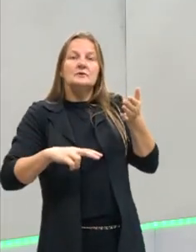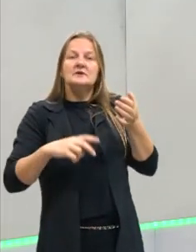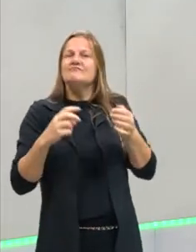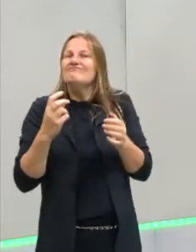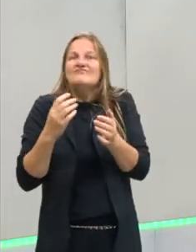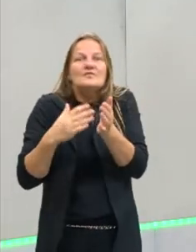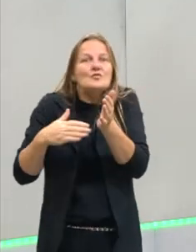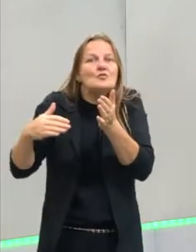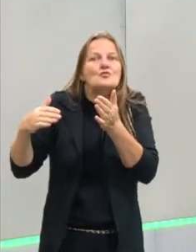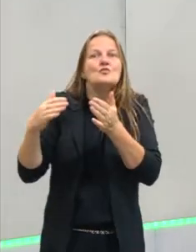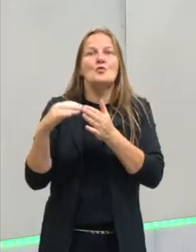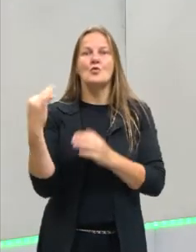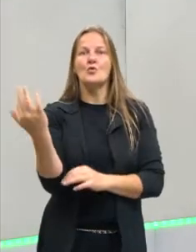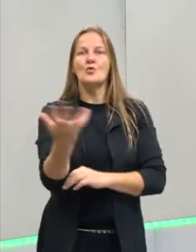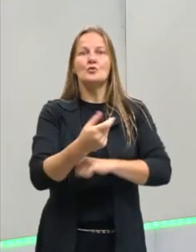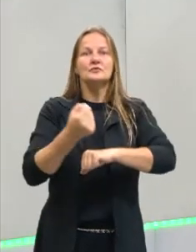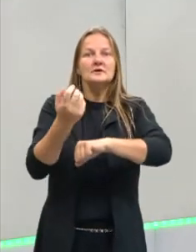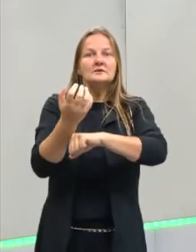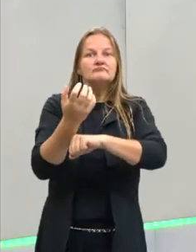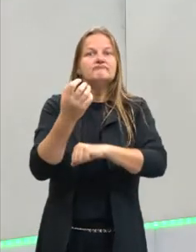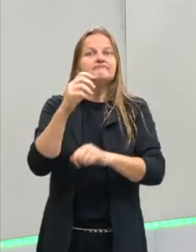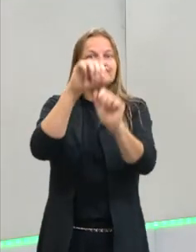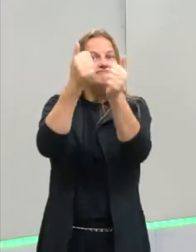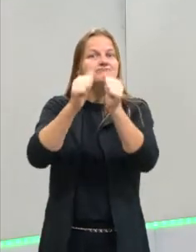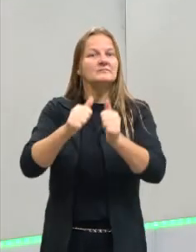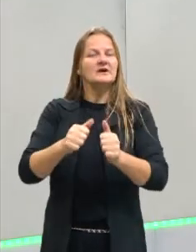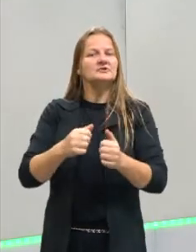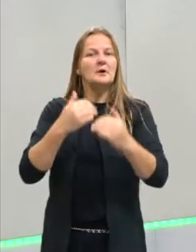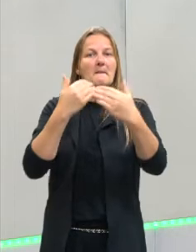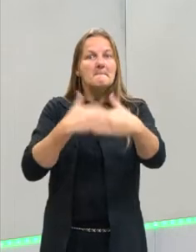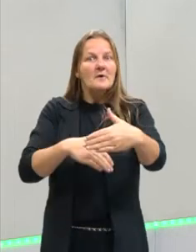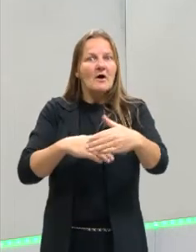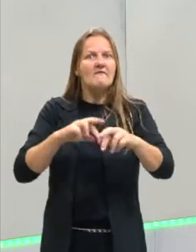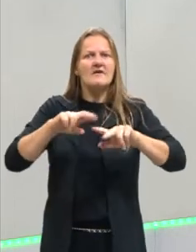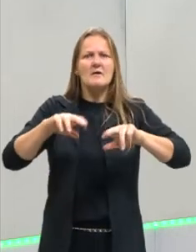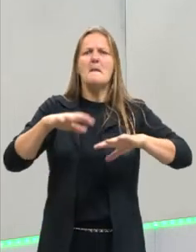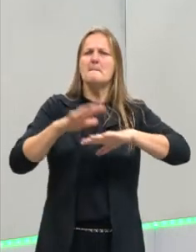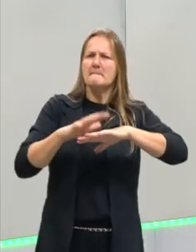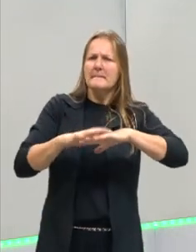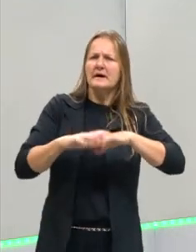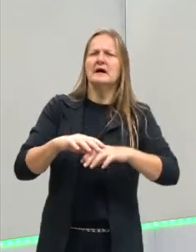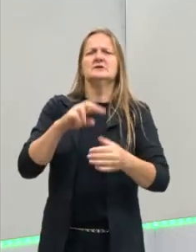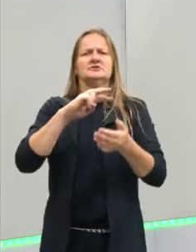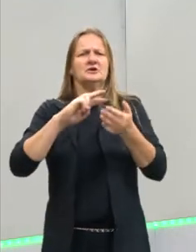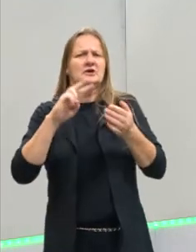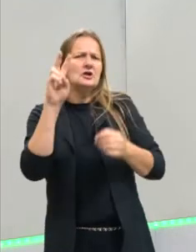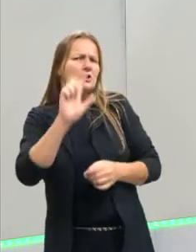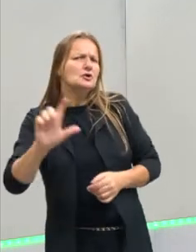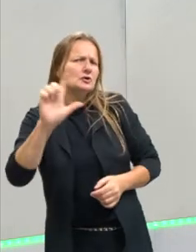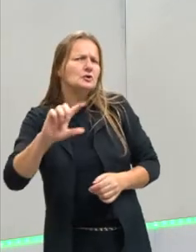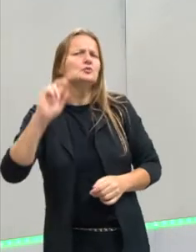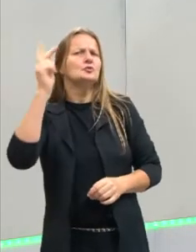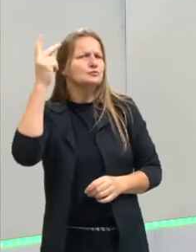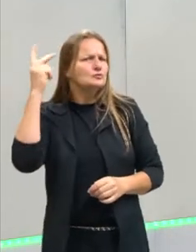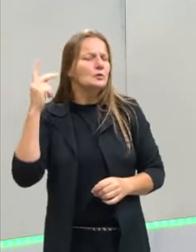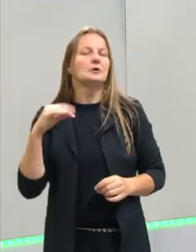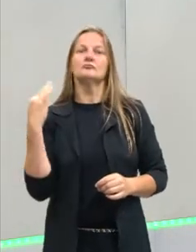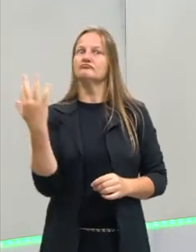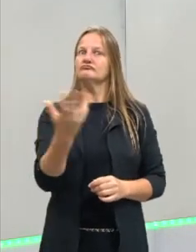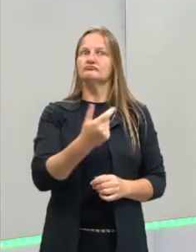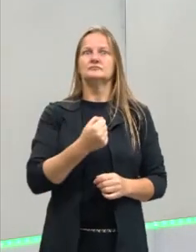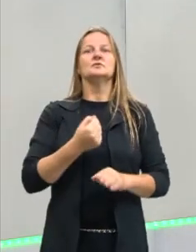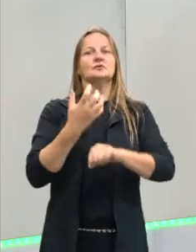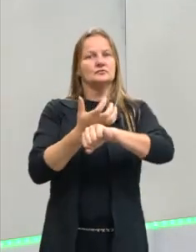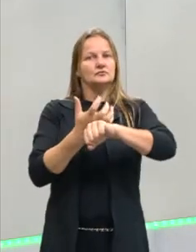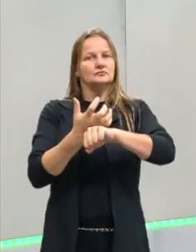disciplinas. Nós temos imagens que se apresentam ao longo da prova na disciplina de matemática, de literatura, de história. Então, ter